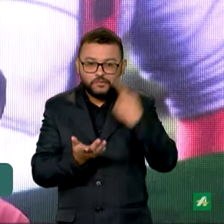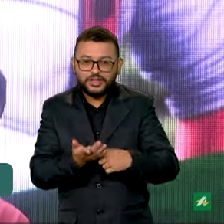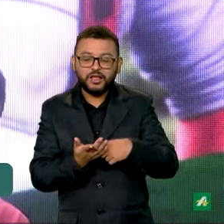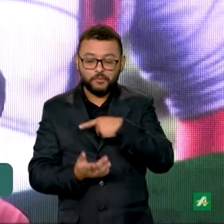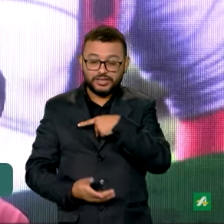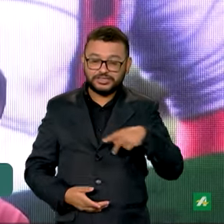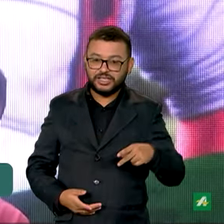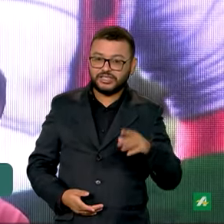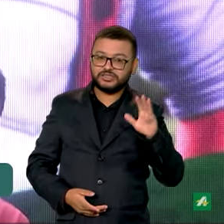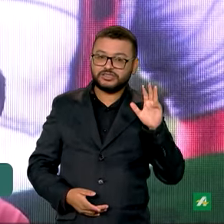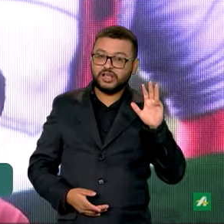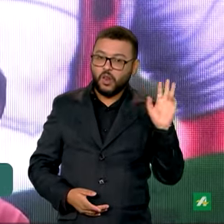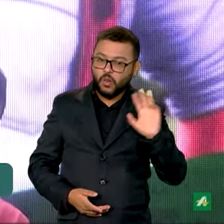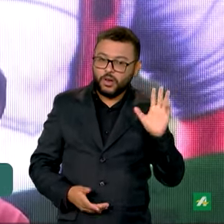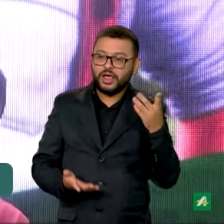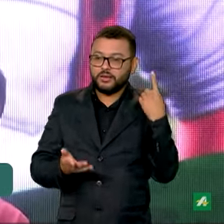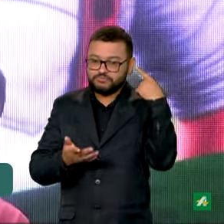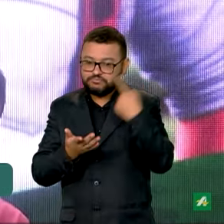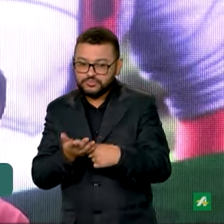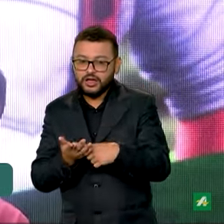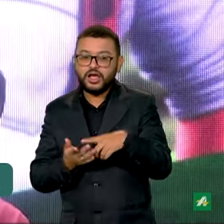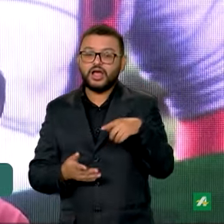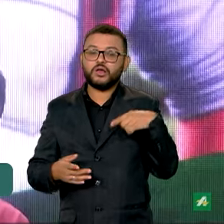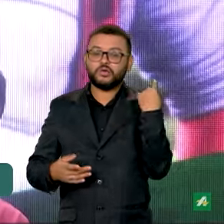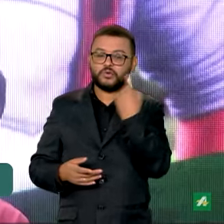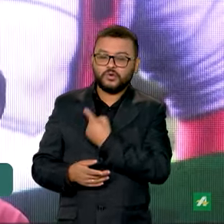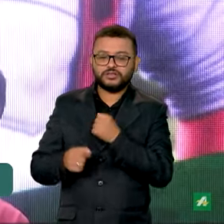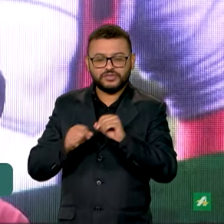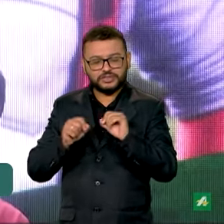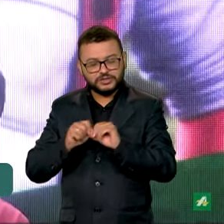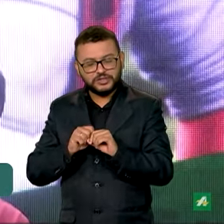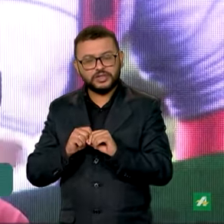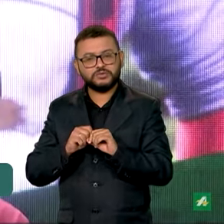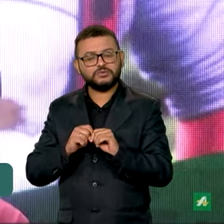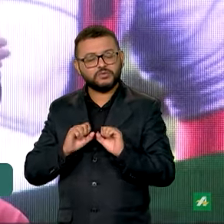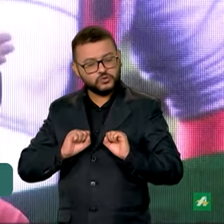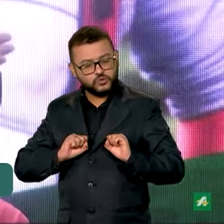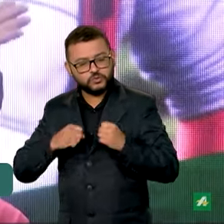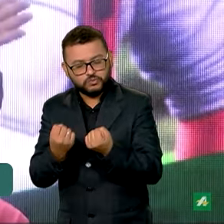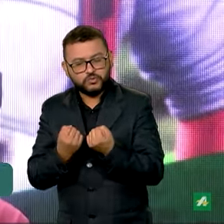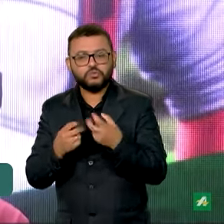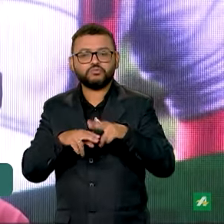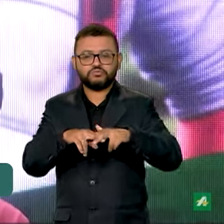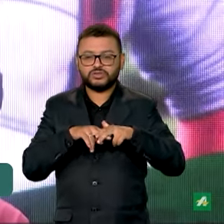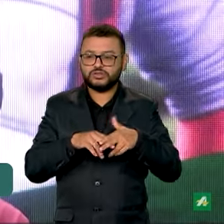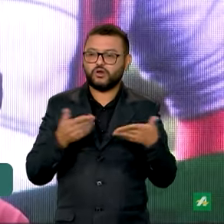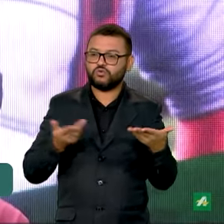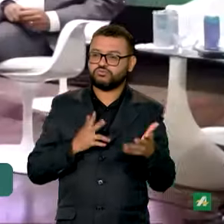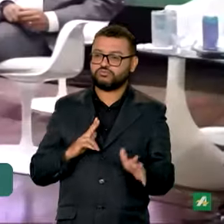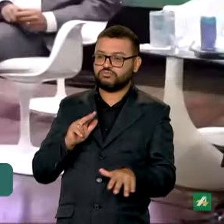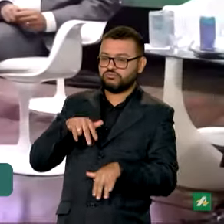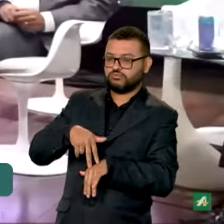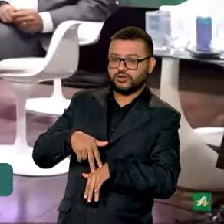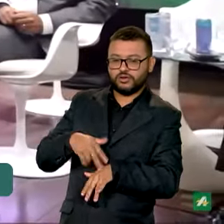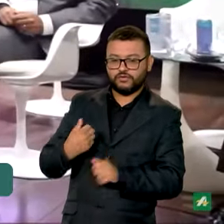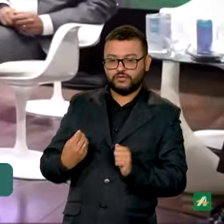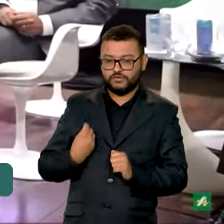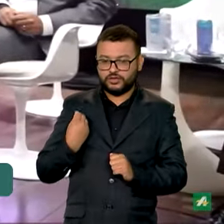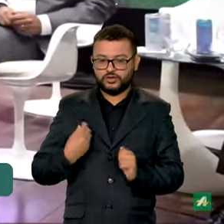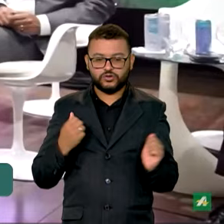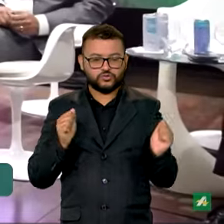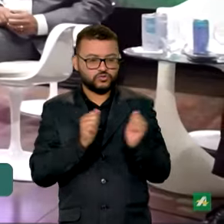do presidente Lula e o Baza está fazendo com muito sucesso, com muita determinação. Por isso, fiz questão de estar aqui com você, com a sua